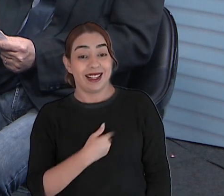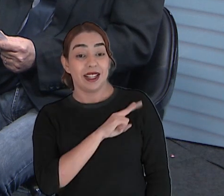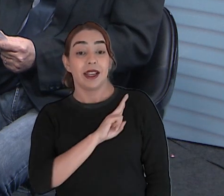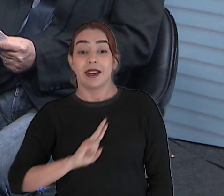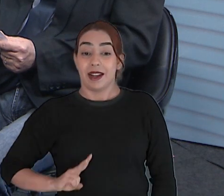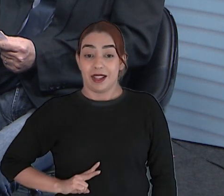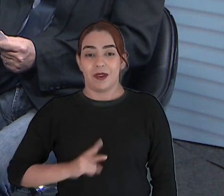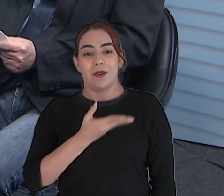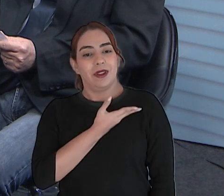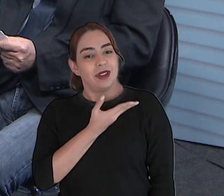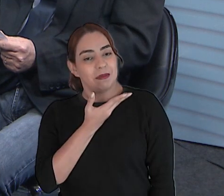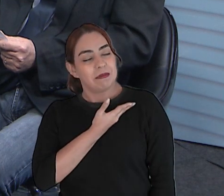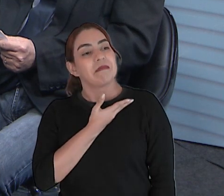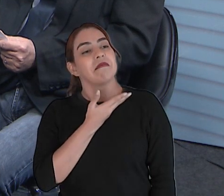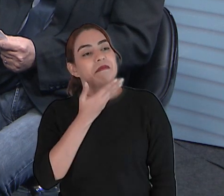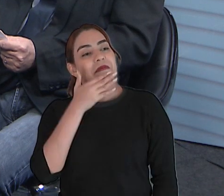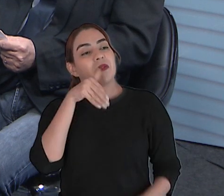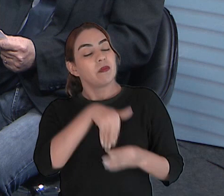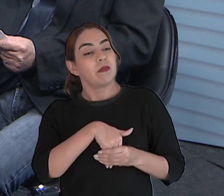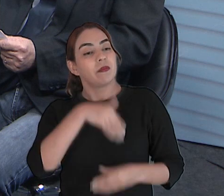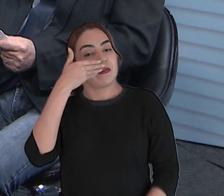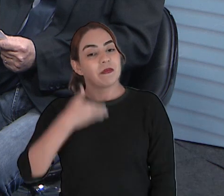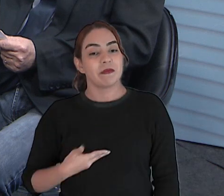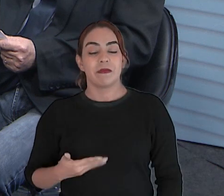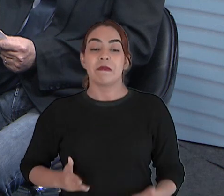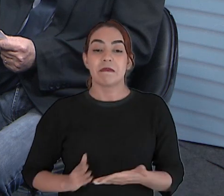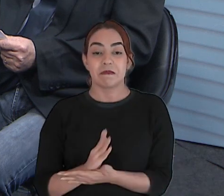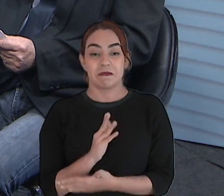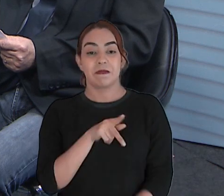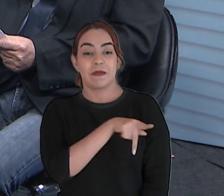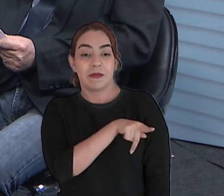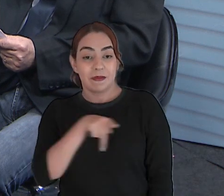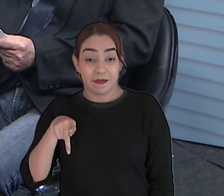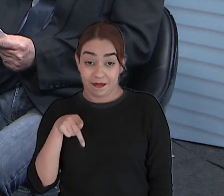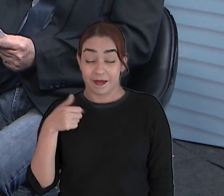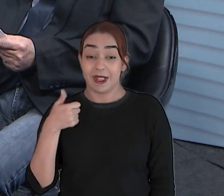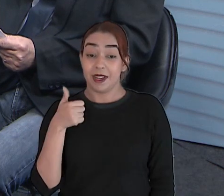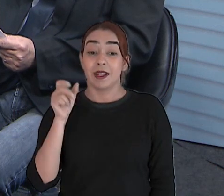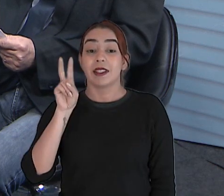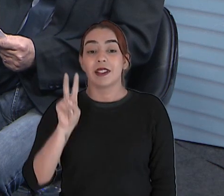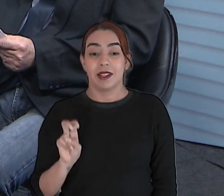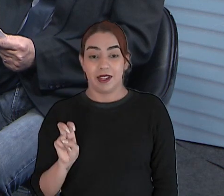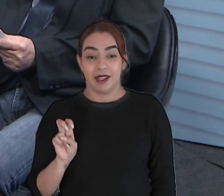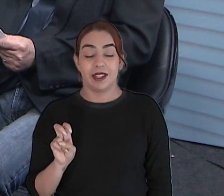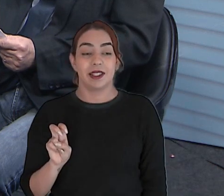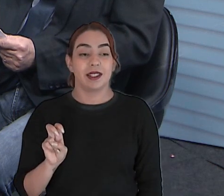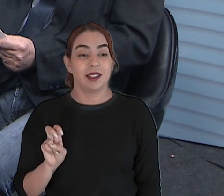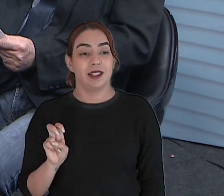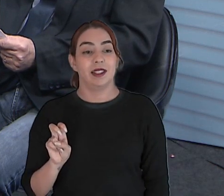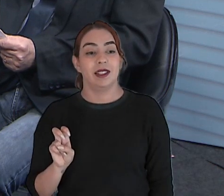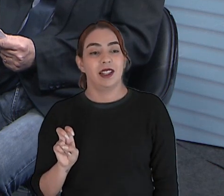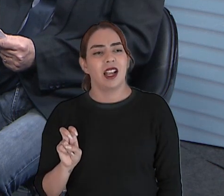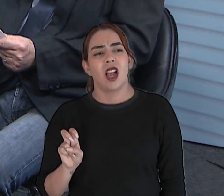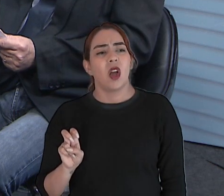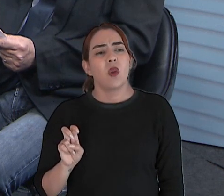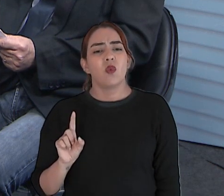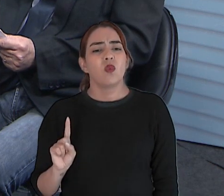colegas, dos meus pares, e fui eleito presidente da Câmara pela primeira vez. Tive um voto,